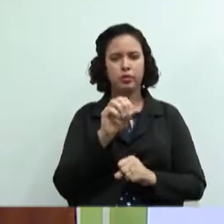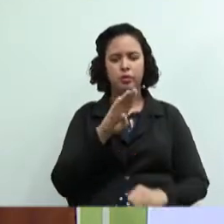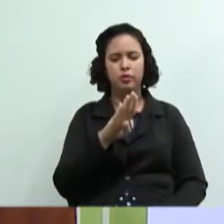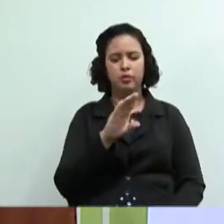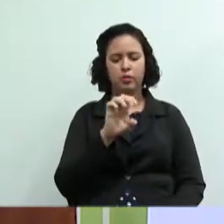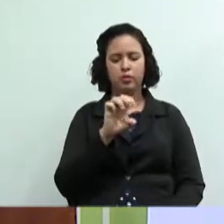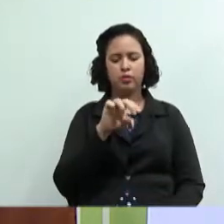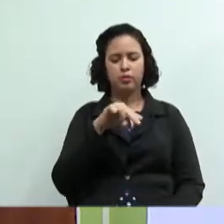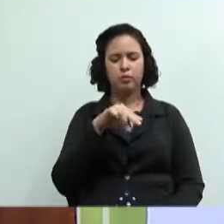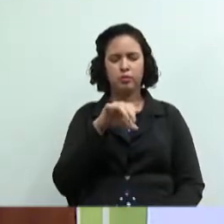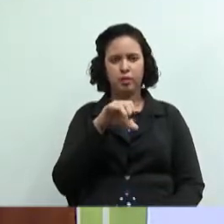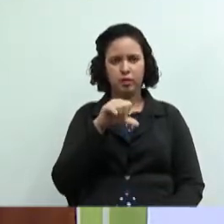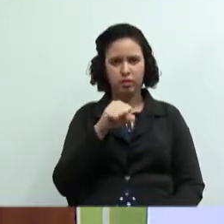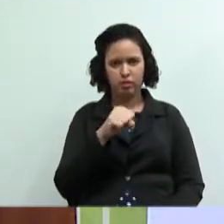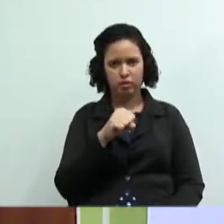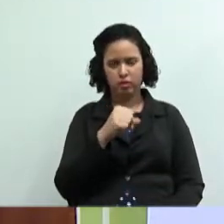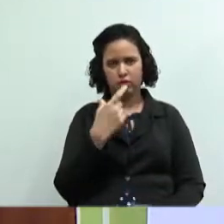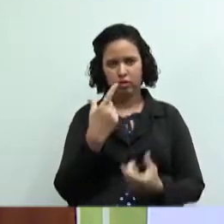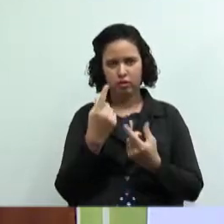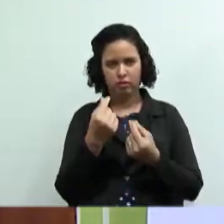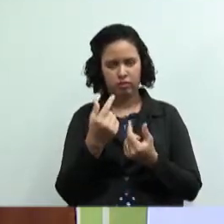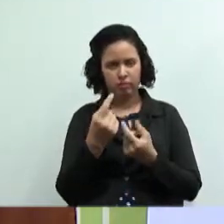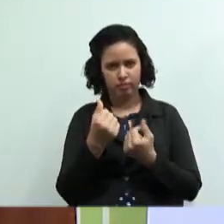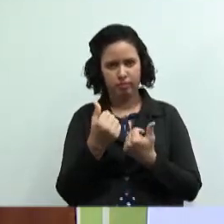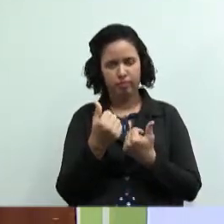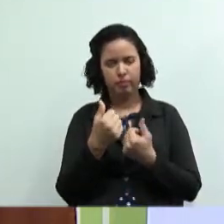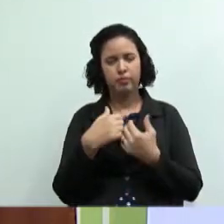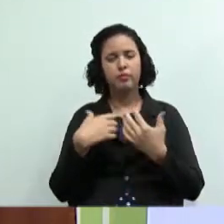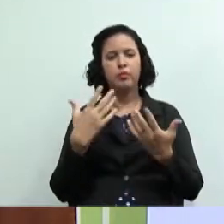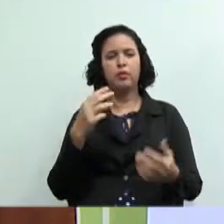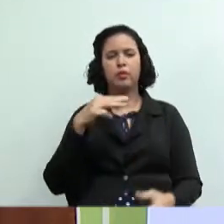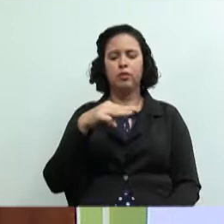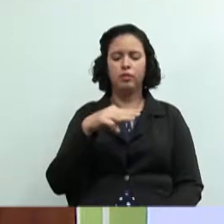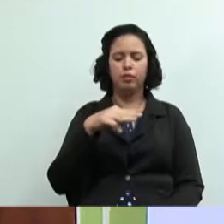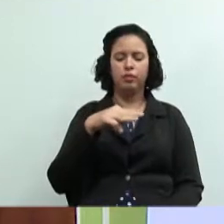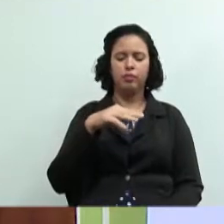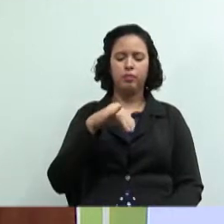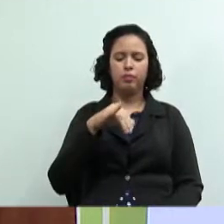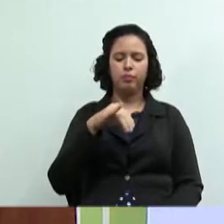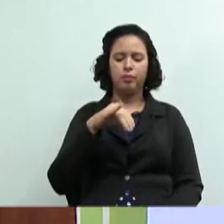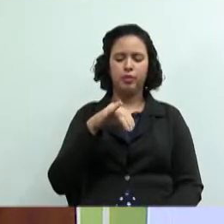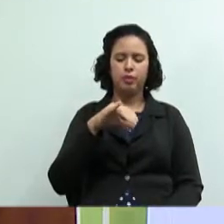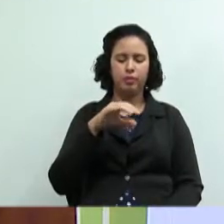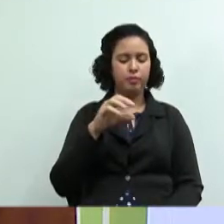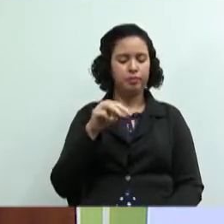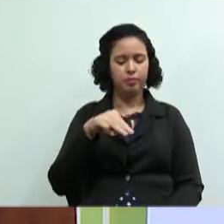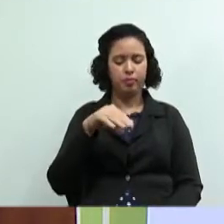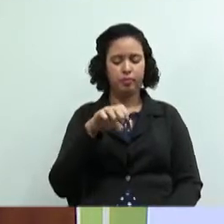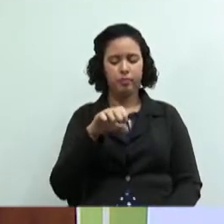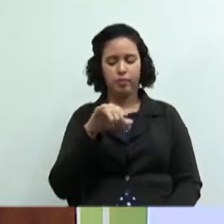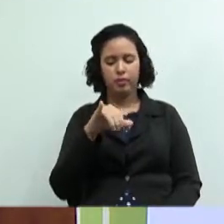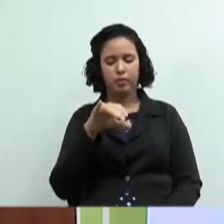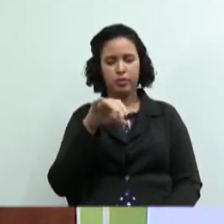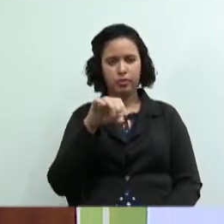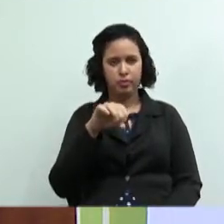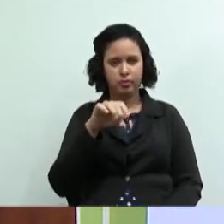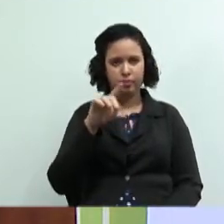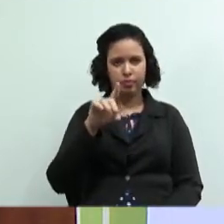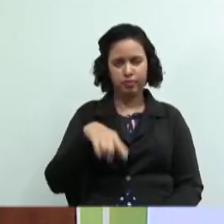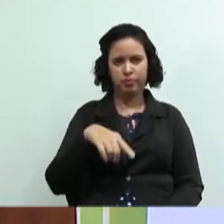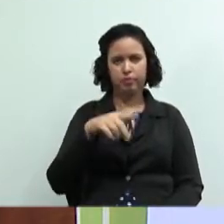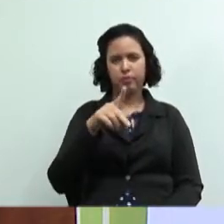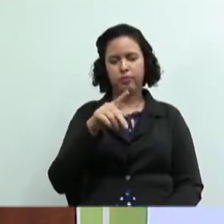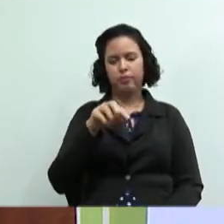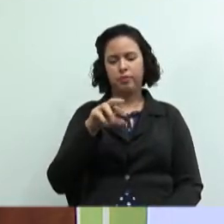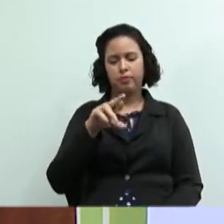de capital os meios de produção podemos traduzir como objetos de produção são